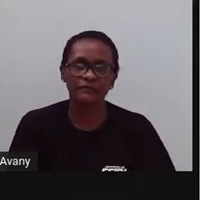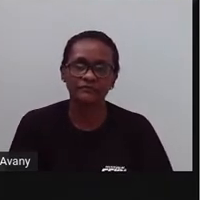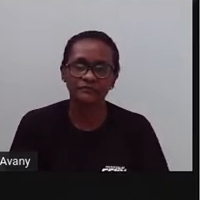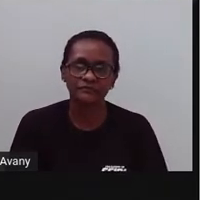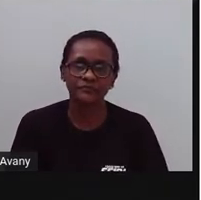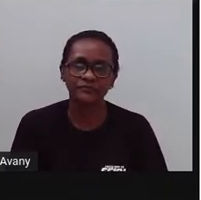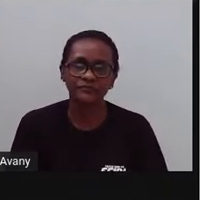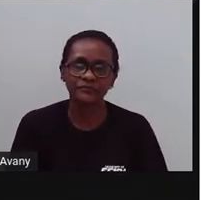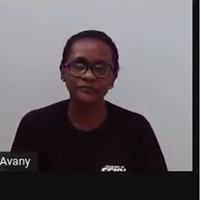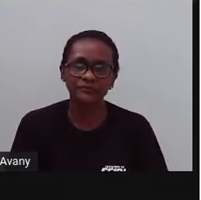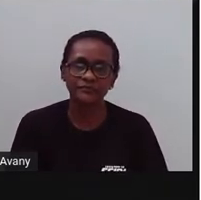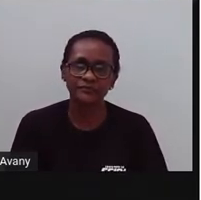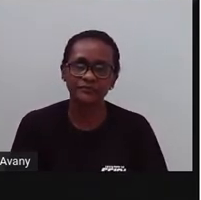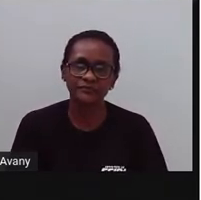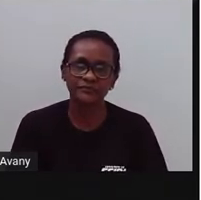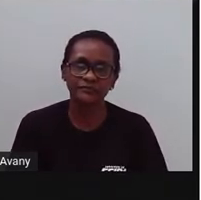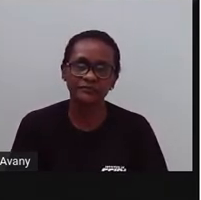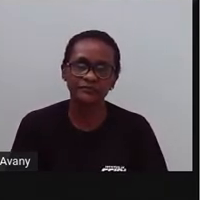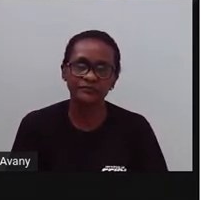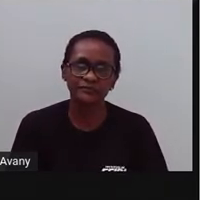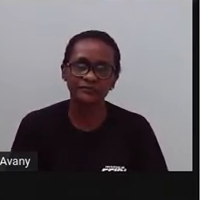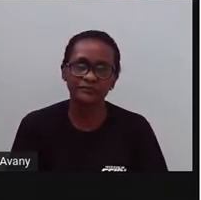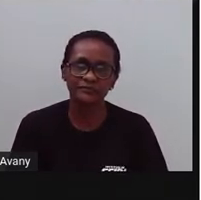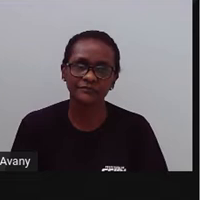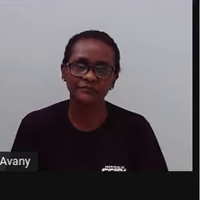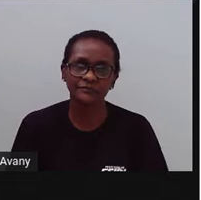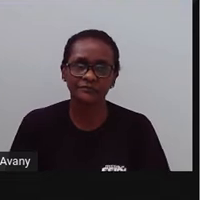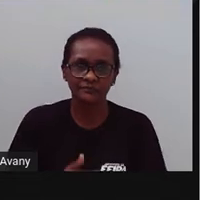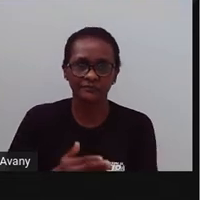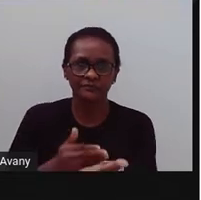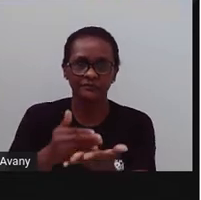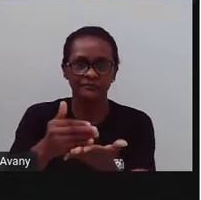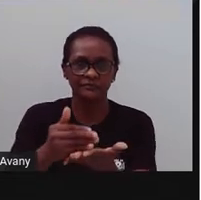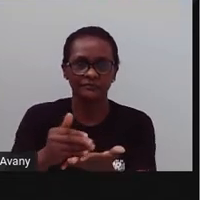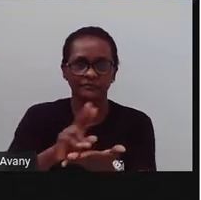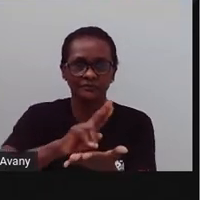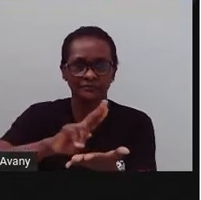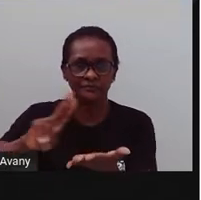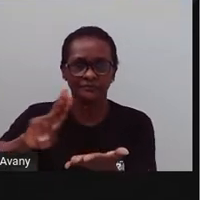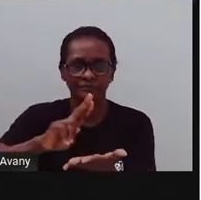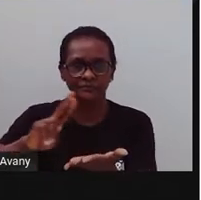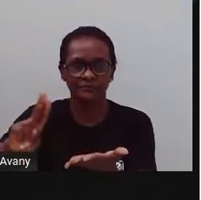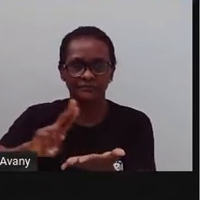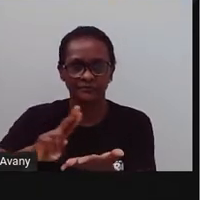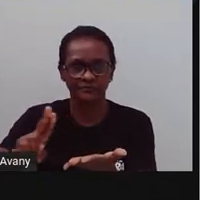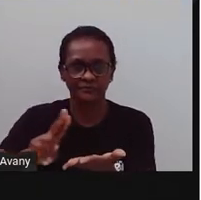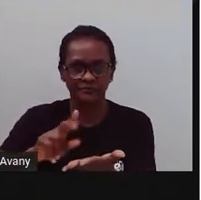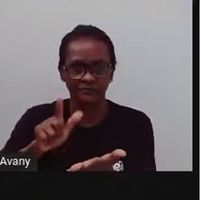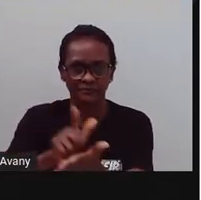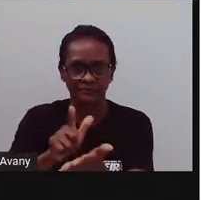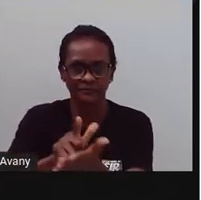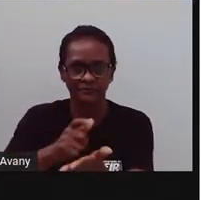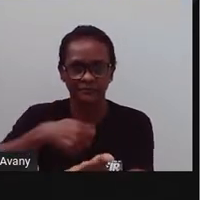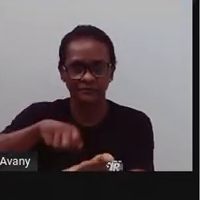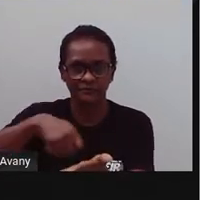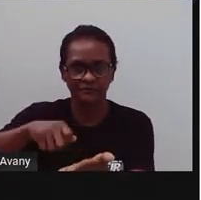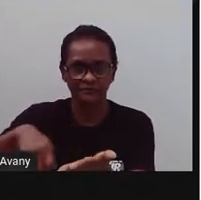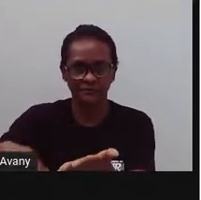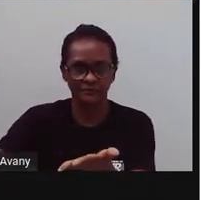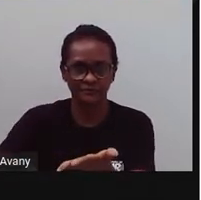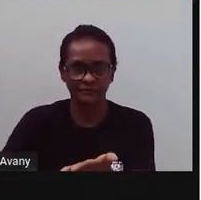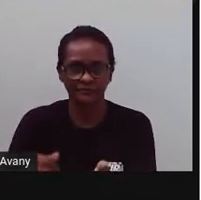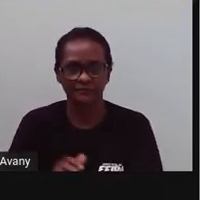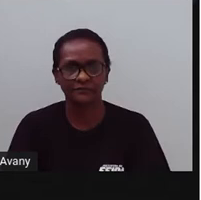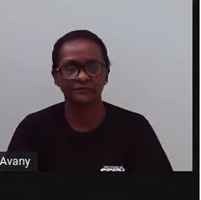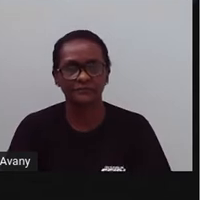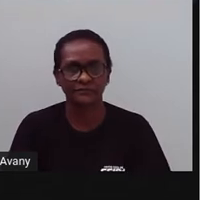Então aqui, para a gente começar, né? E aí a prova já pede que você anote isso aí no seu caderno, porque são informações importantes que você precisa